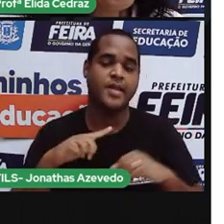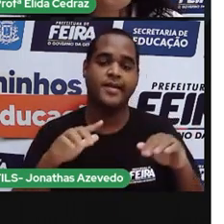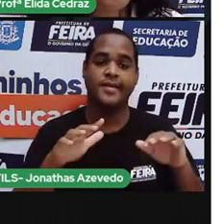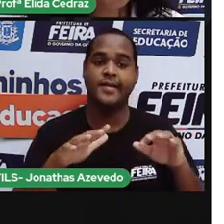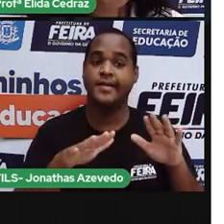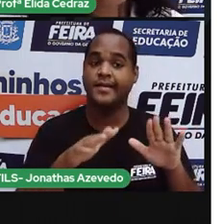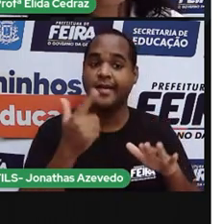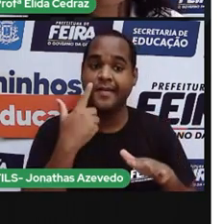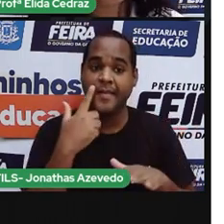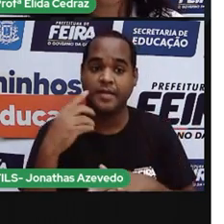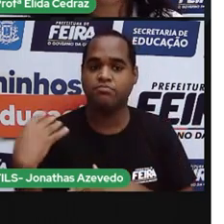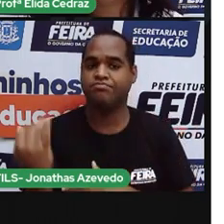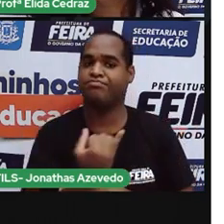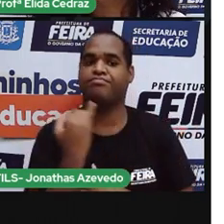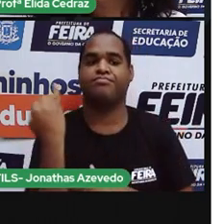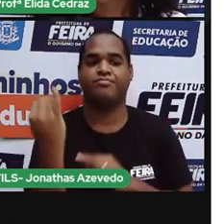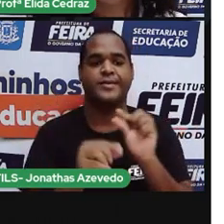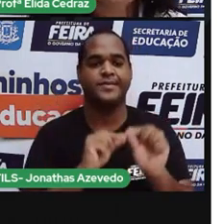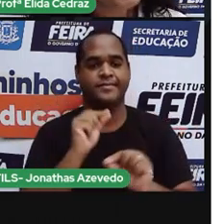muita importância.